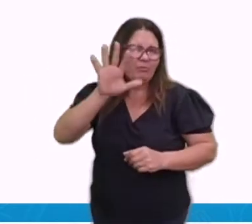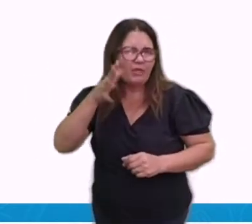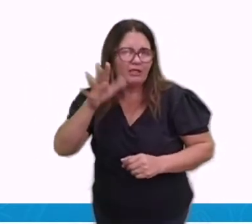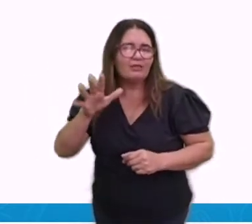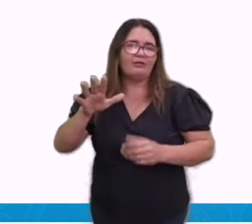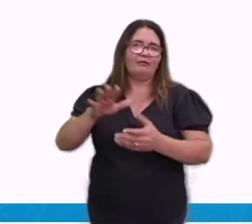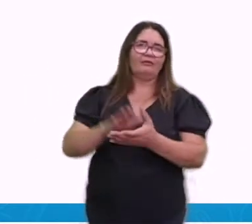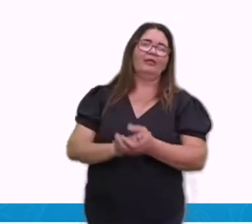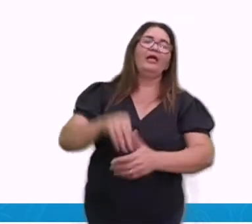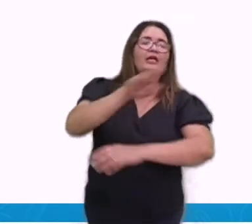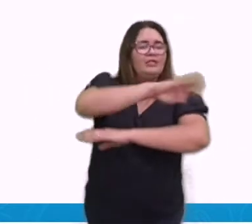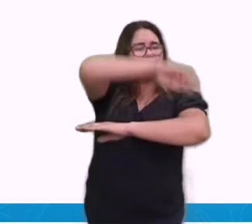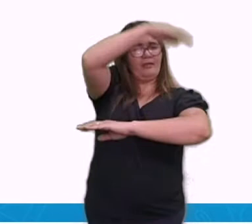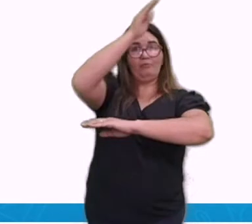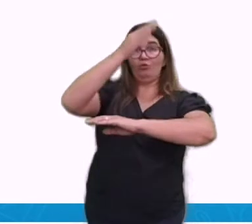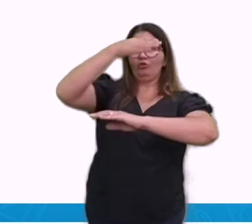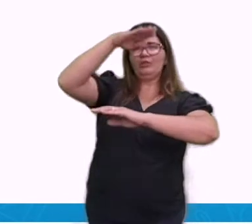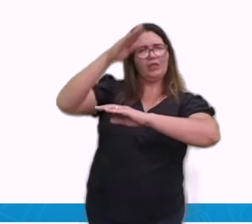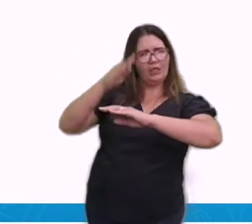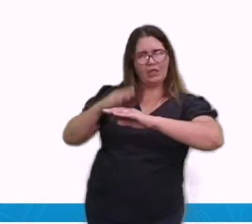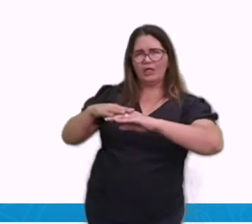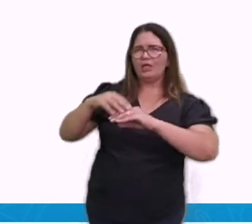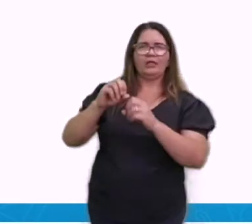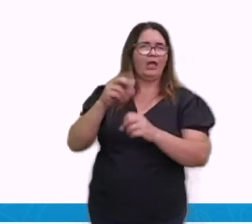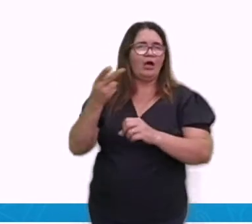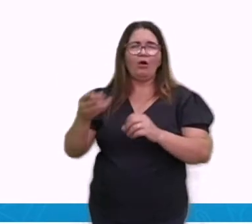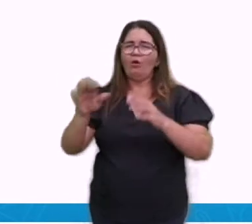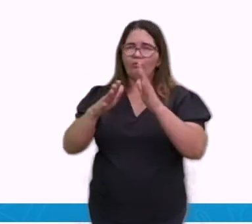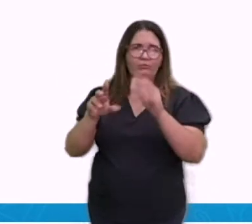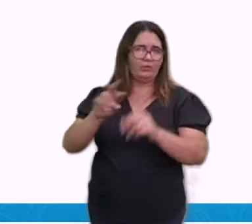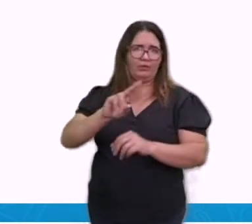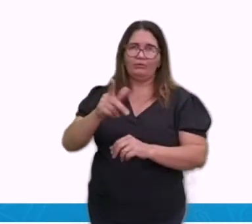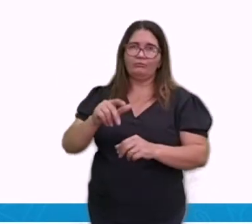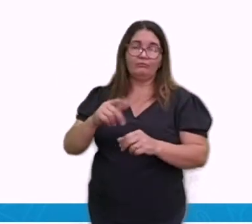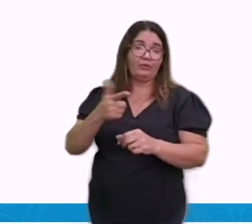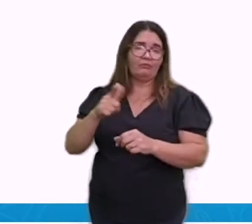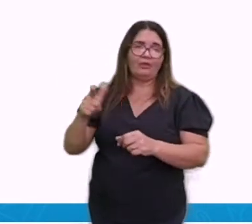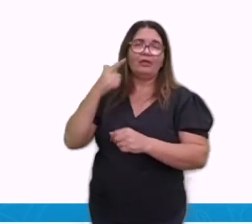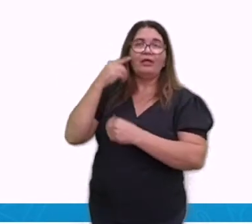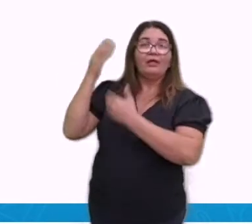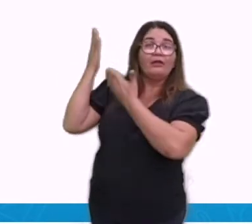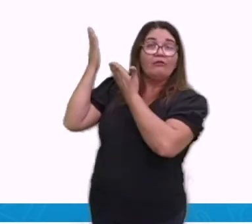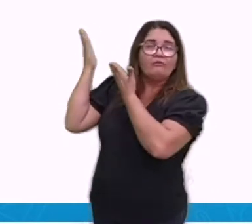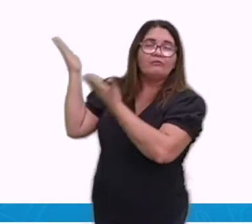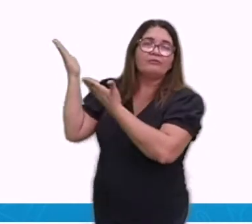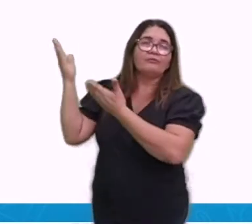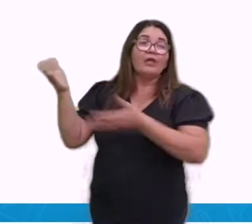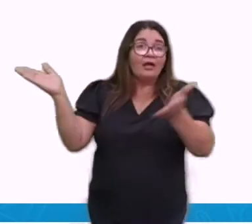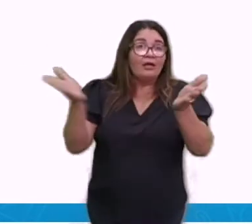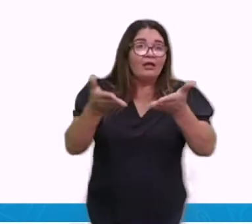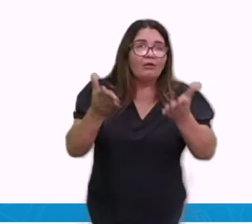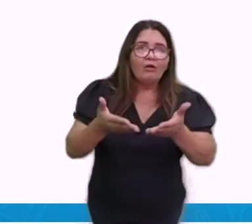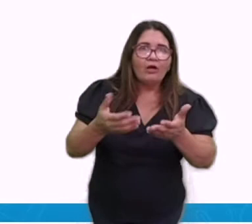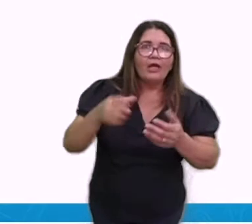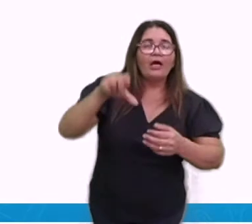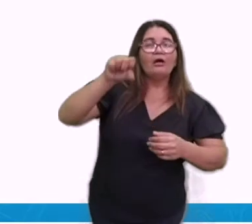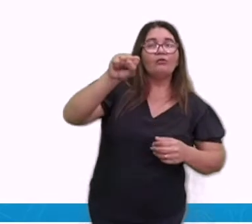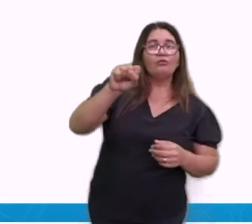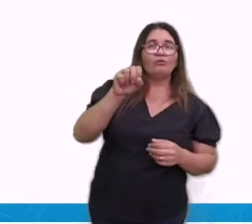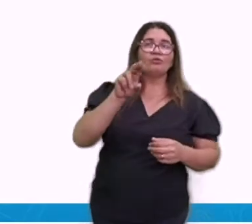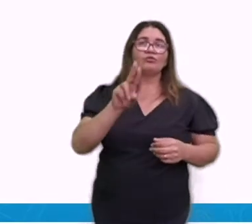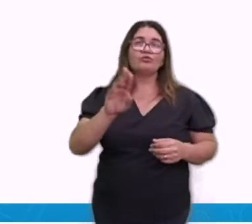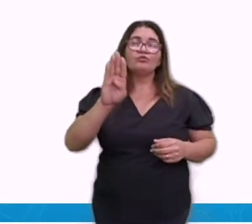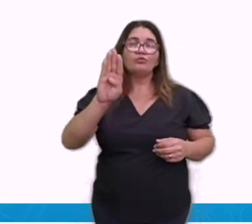agora para o subtropical. O subtropical. A temperatura média é de 18 graus.